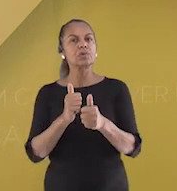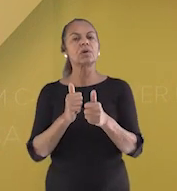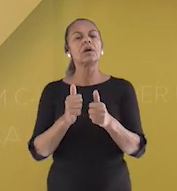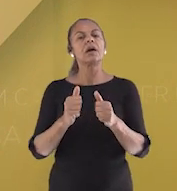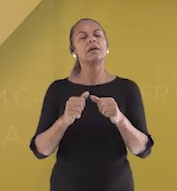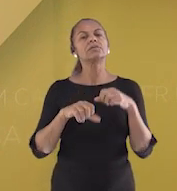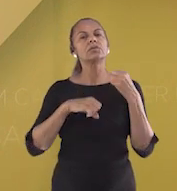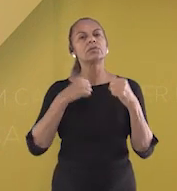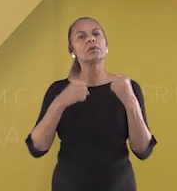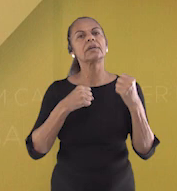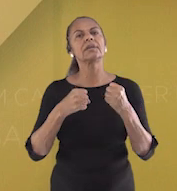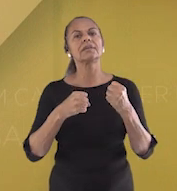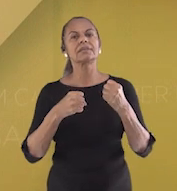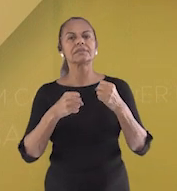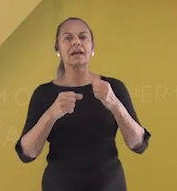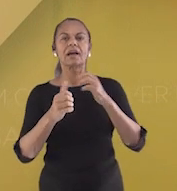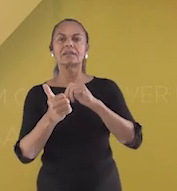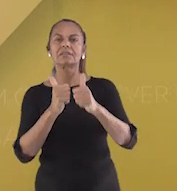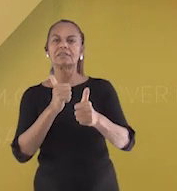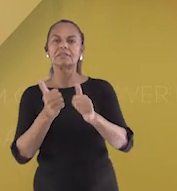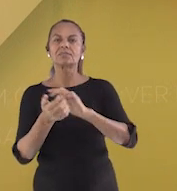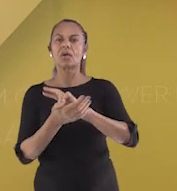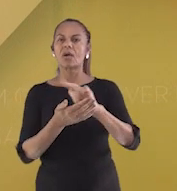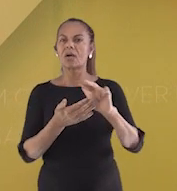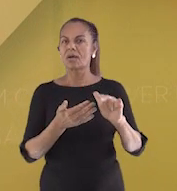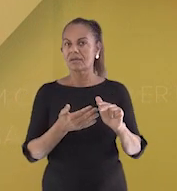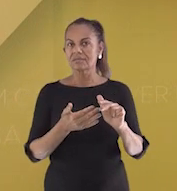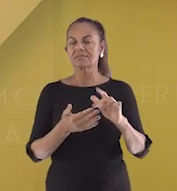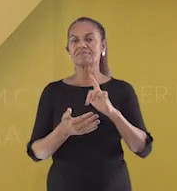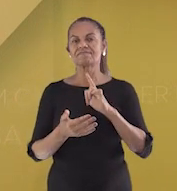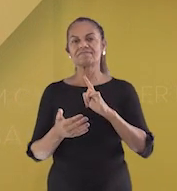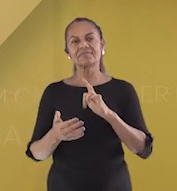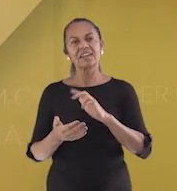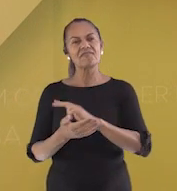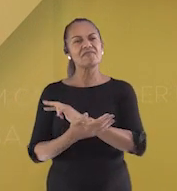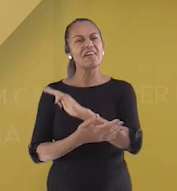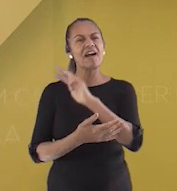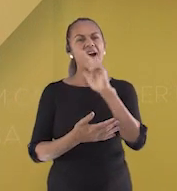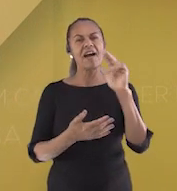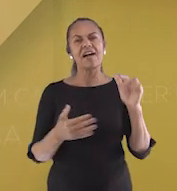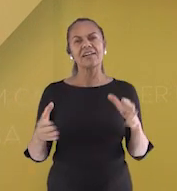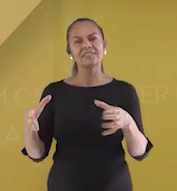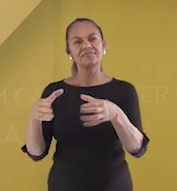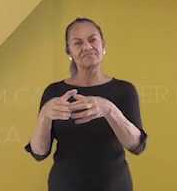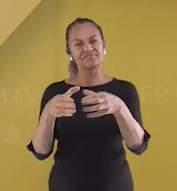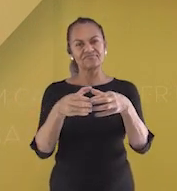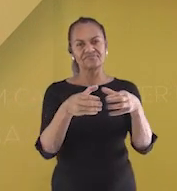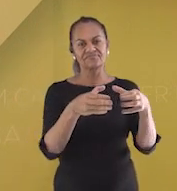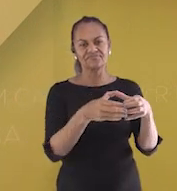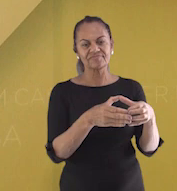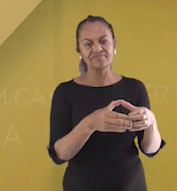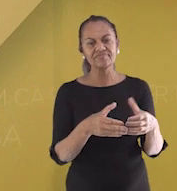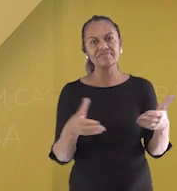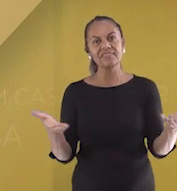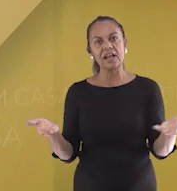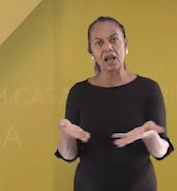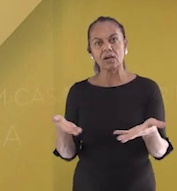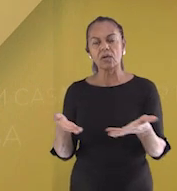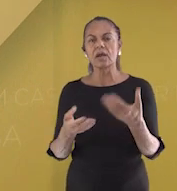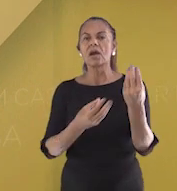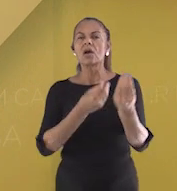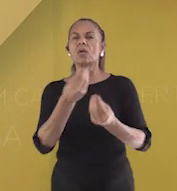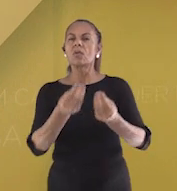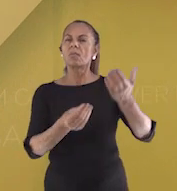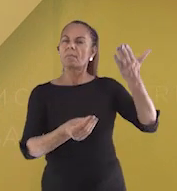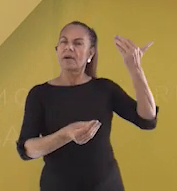milhares de comunidades. Crianças, agora vamos conhecer como se jogava videogame no passado. E